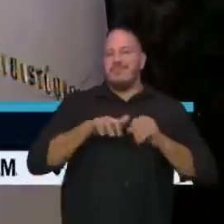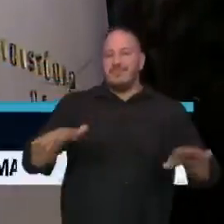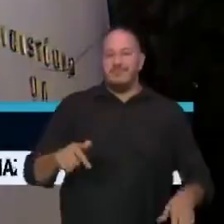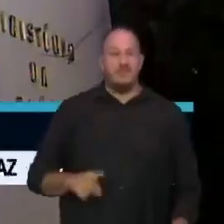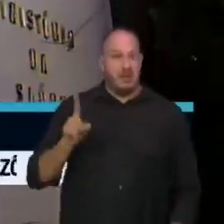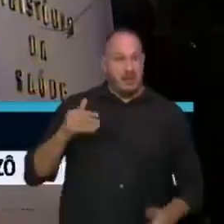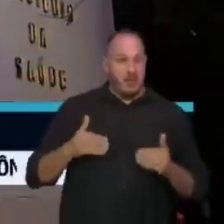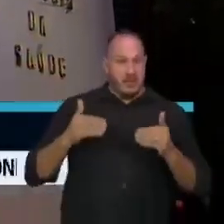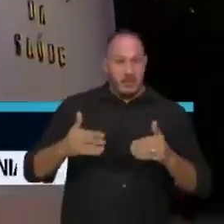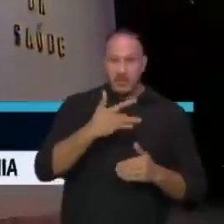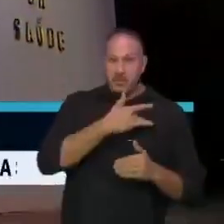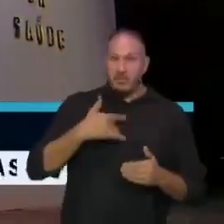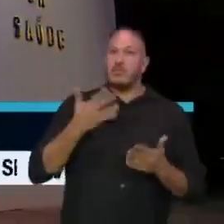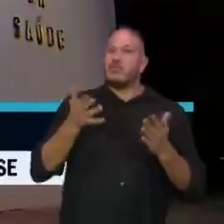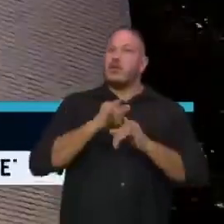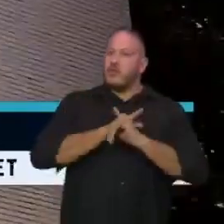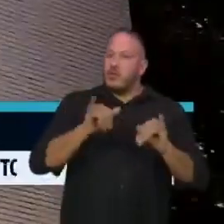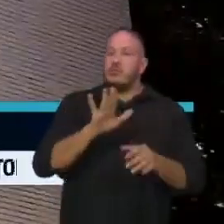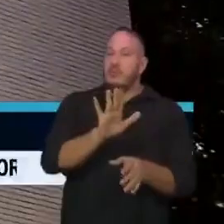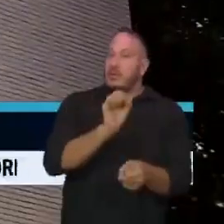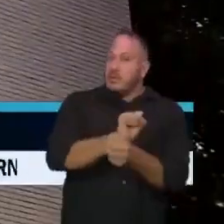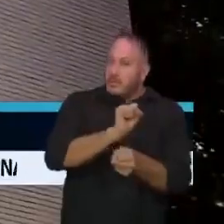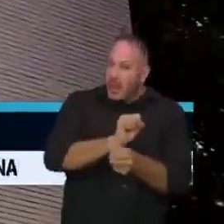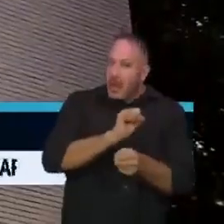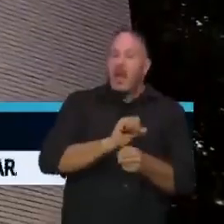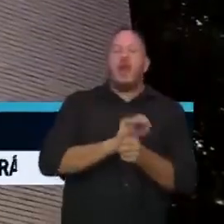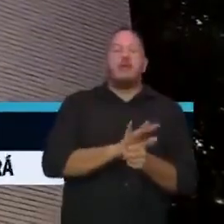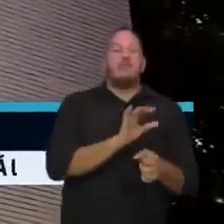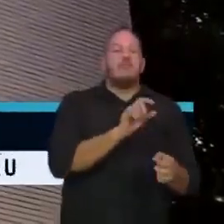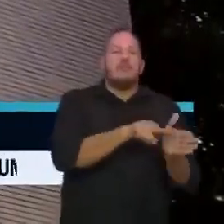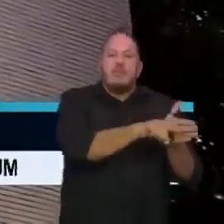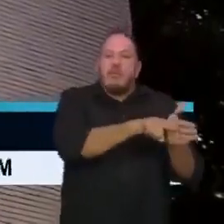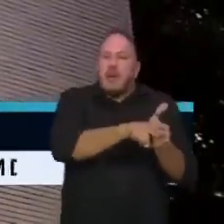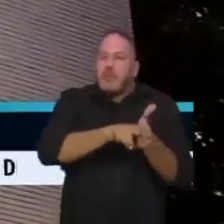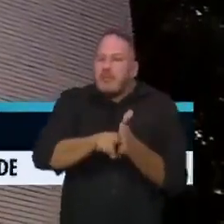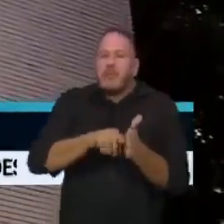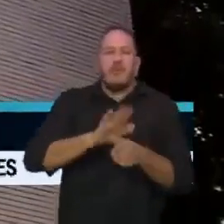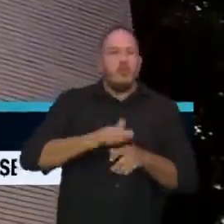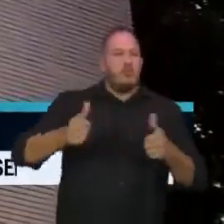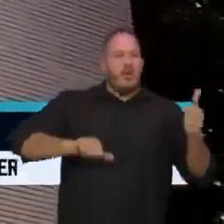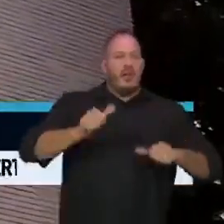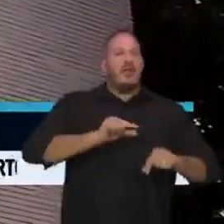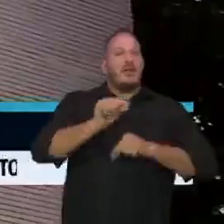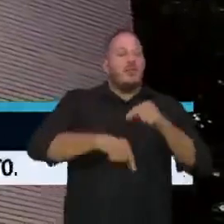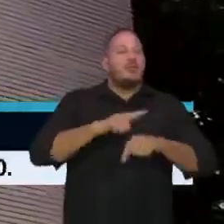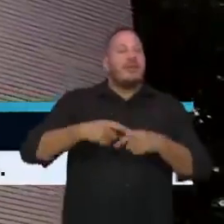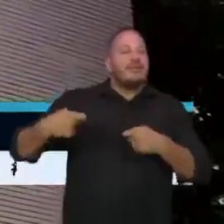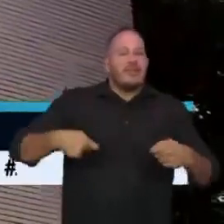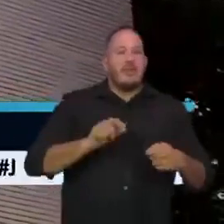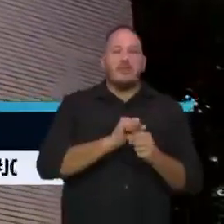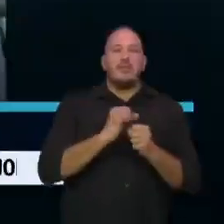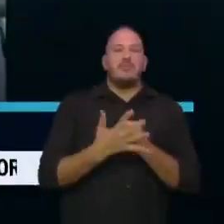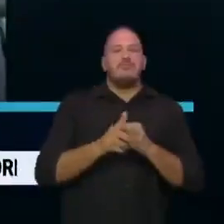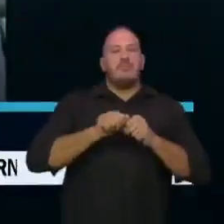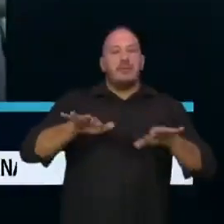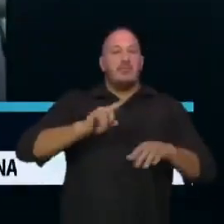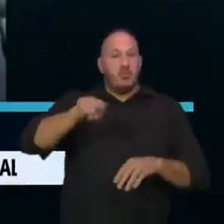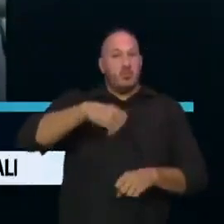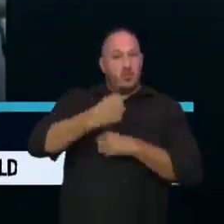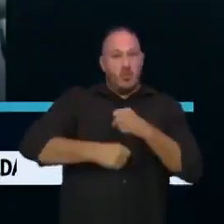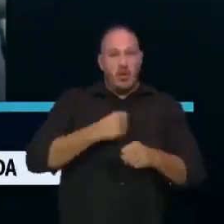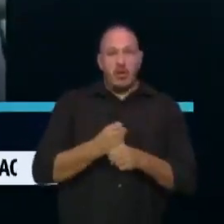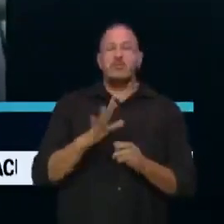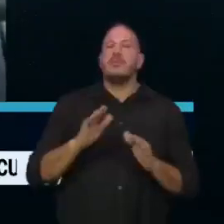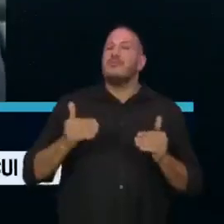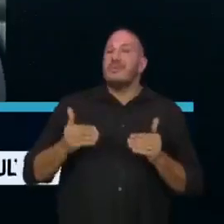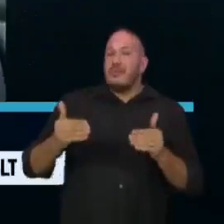Saúde informou que espera os resultados de estudos para avaliar as necessidades da pandemia para o próximo ano. O Ministério da